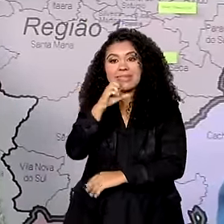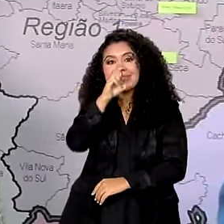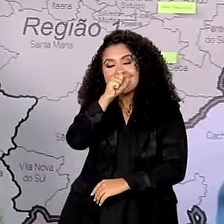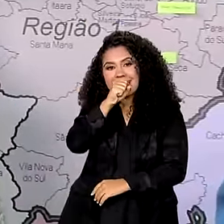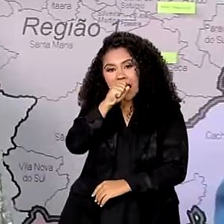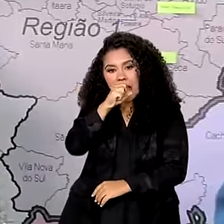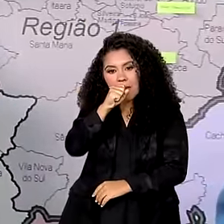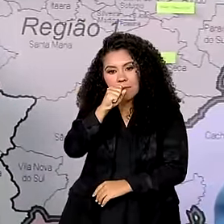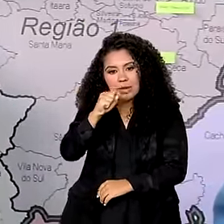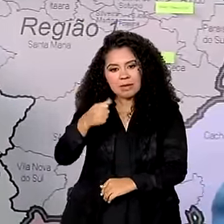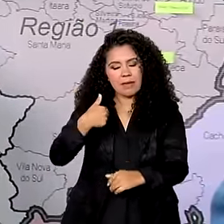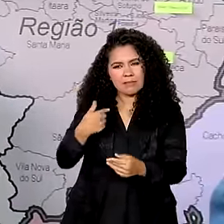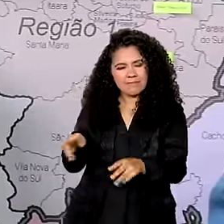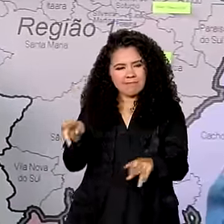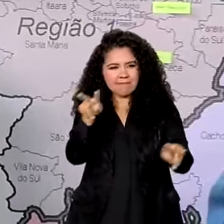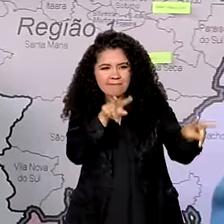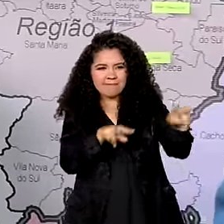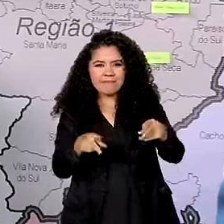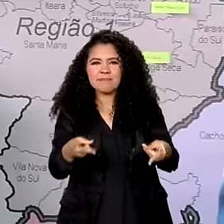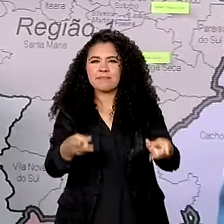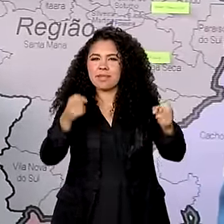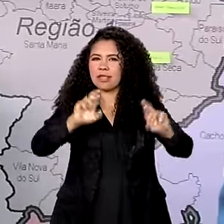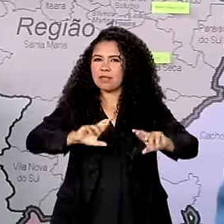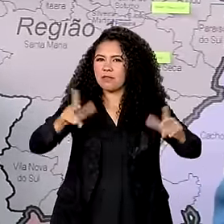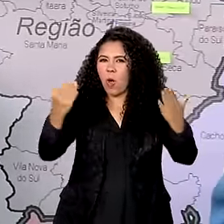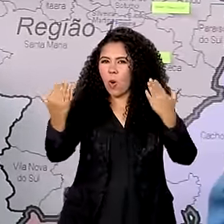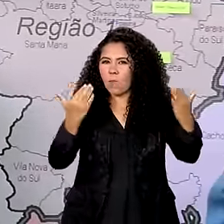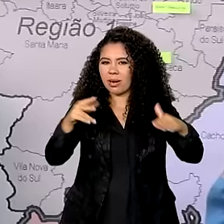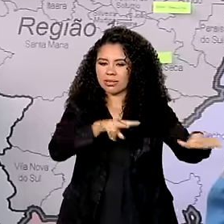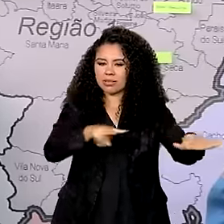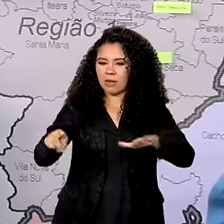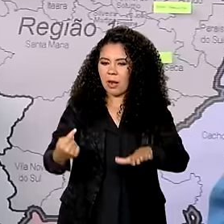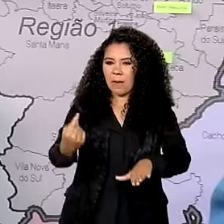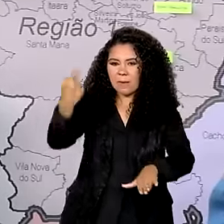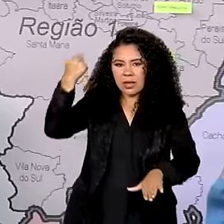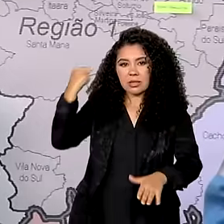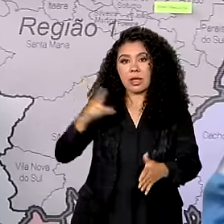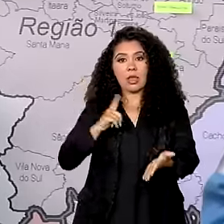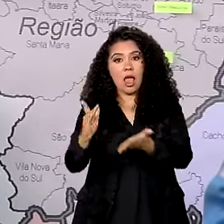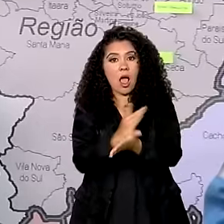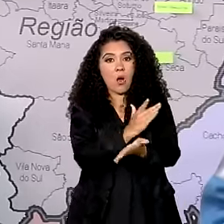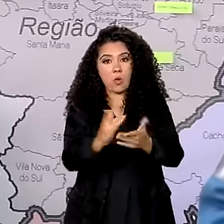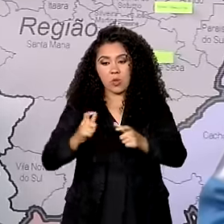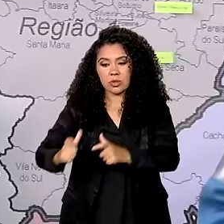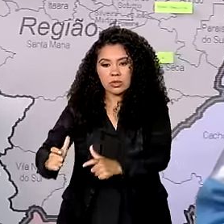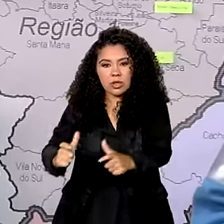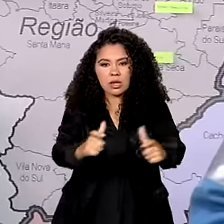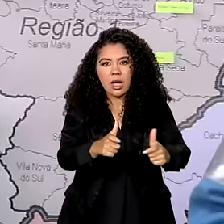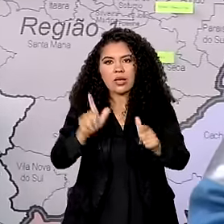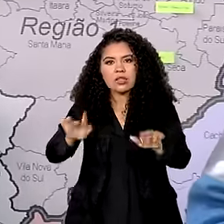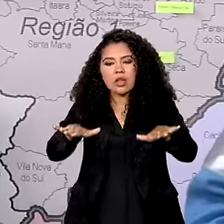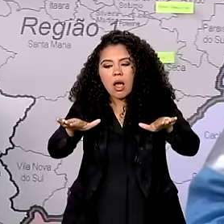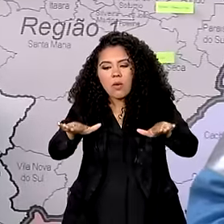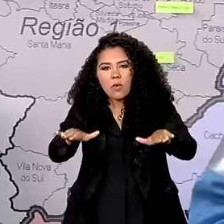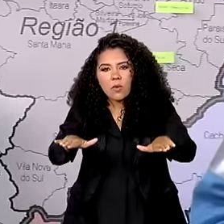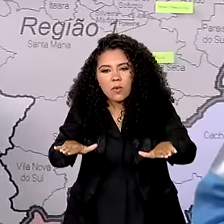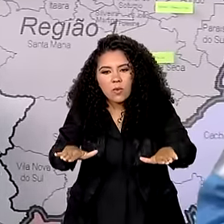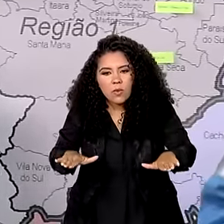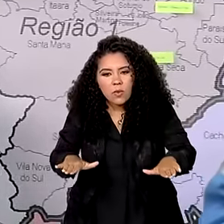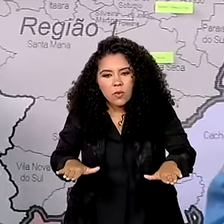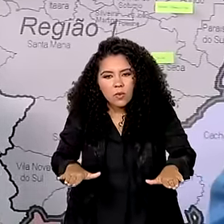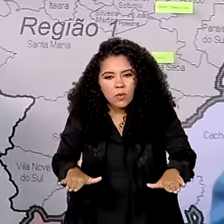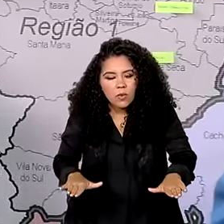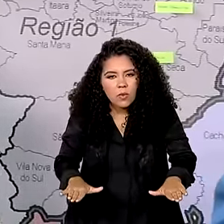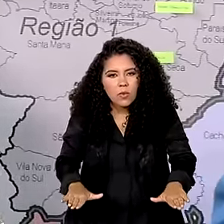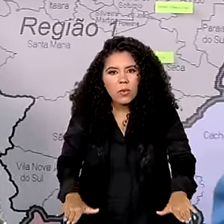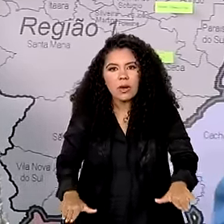já encontrei uma cidade bem diferente da semana passada, viu? Muitas áreas já estão secas e outras estão secando a cada dia,